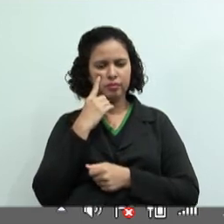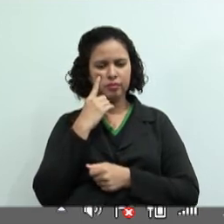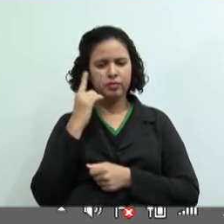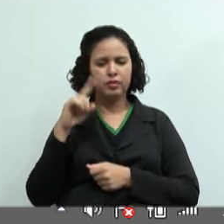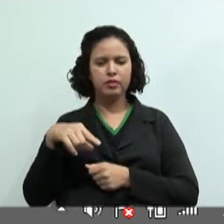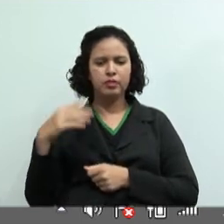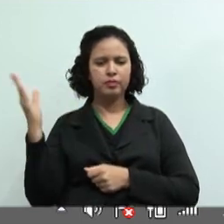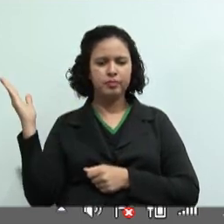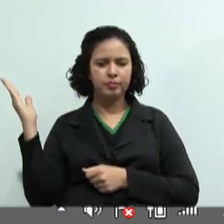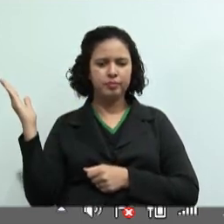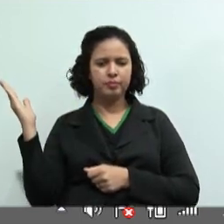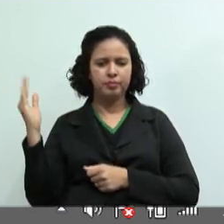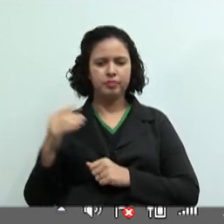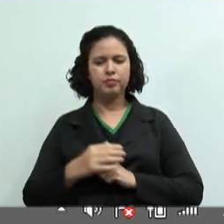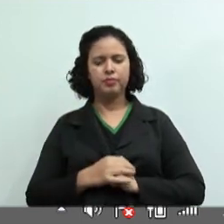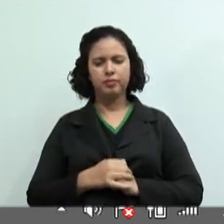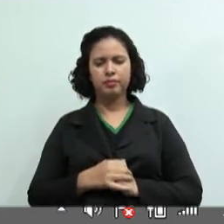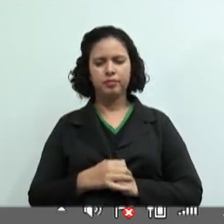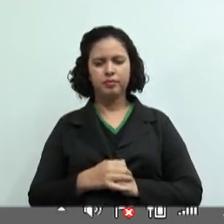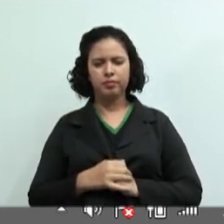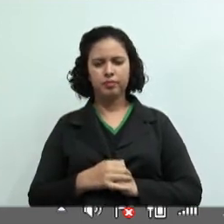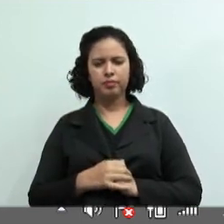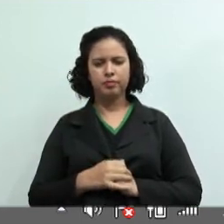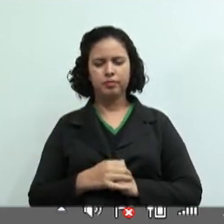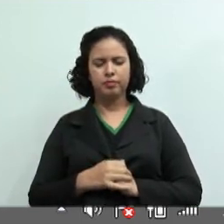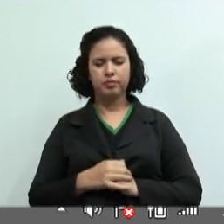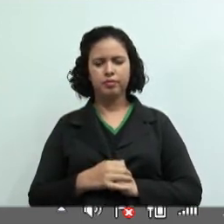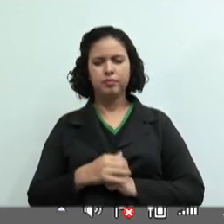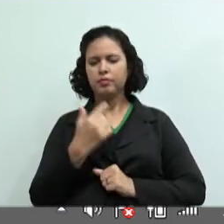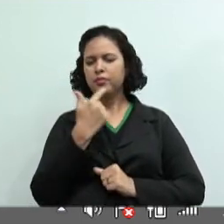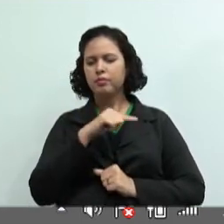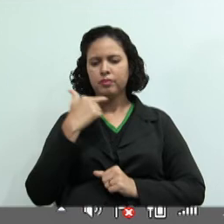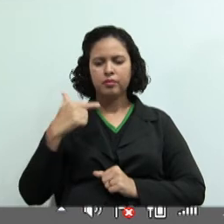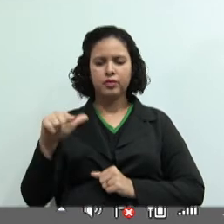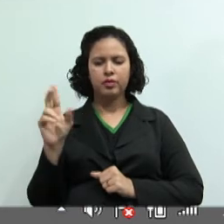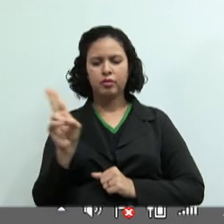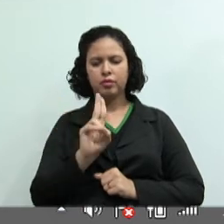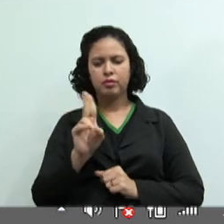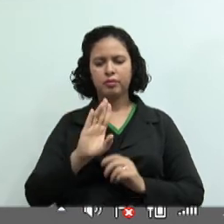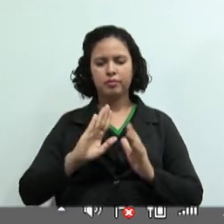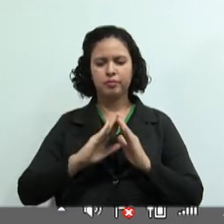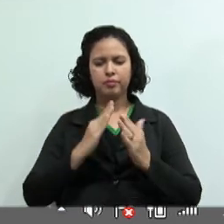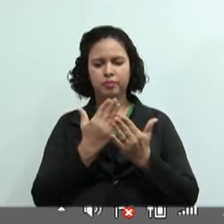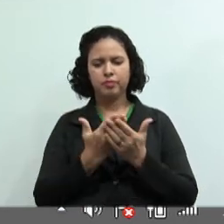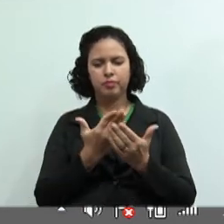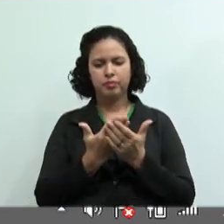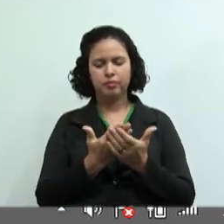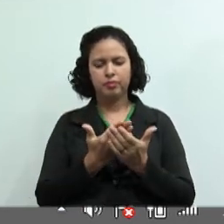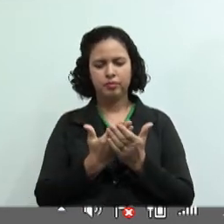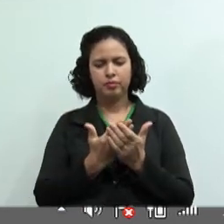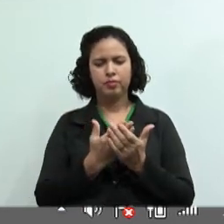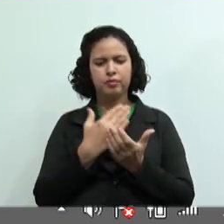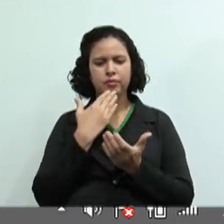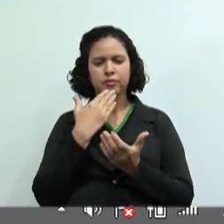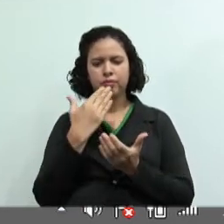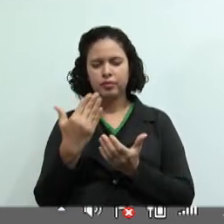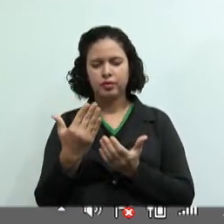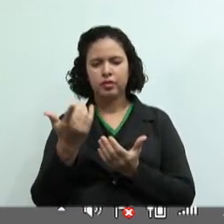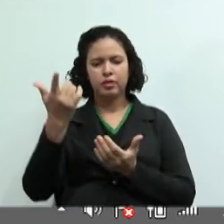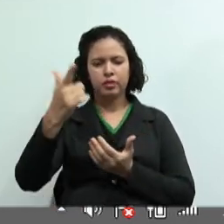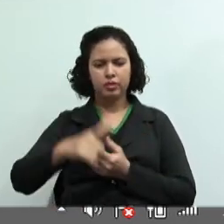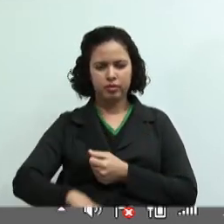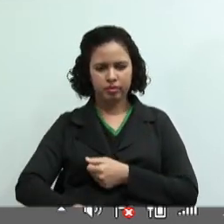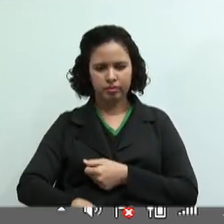essa que eu estou marcando aqui com a mãozinha, não apareceu o nome da escola. Desde semana passada eu já pedi, agora eu peço